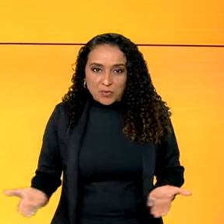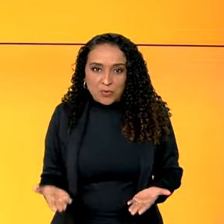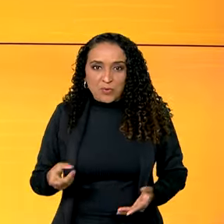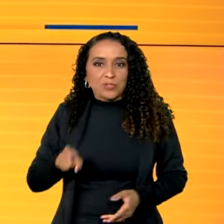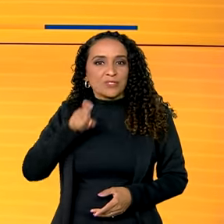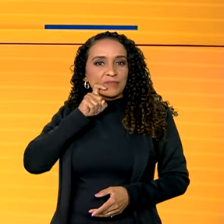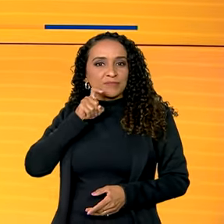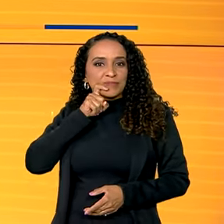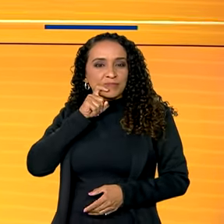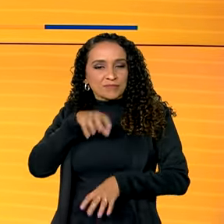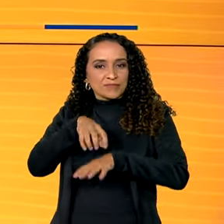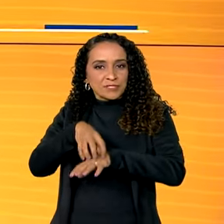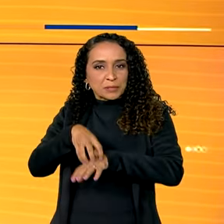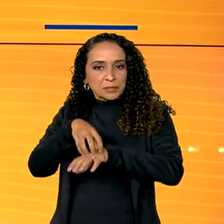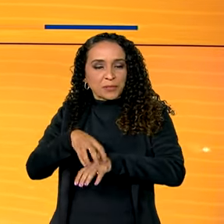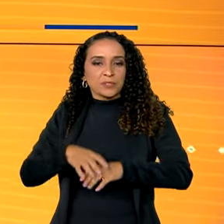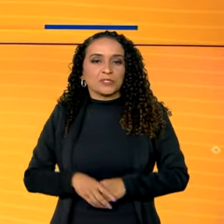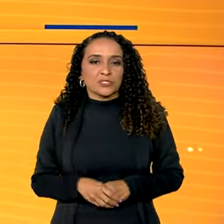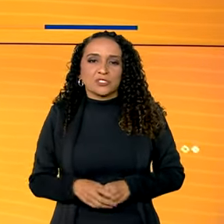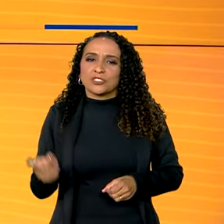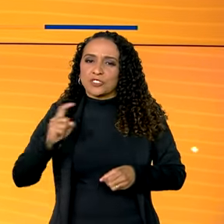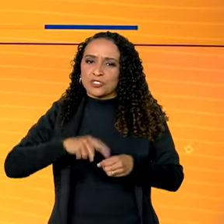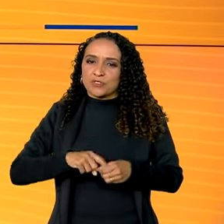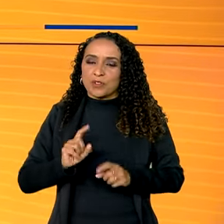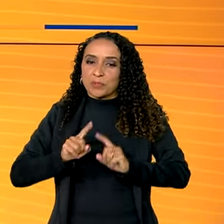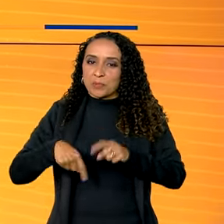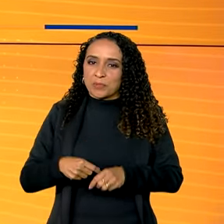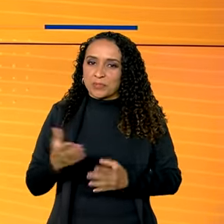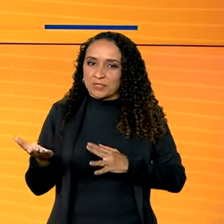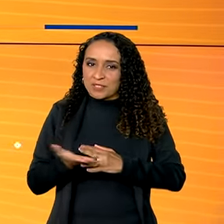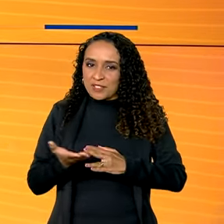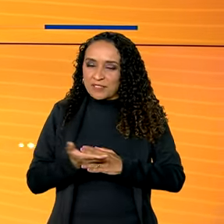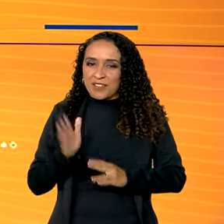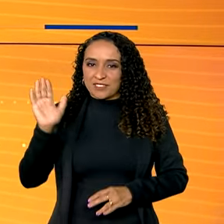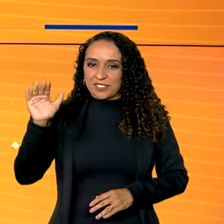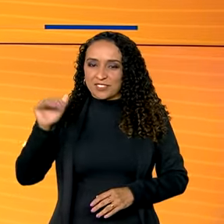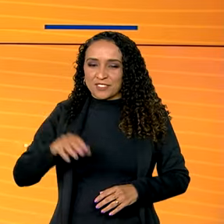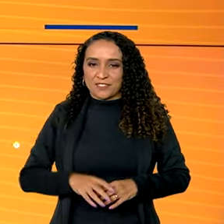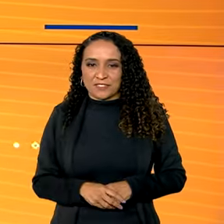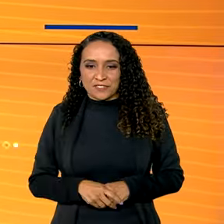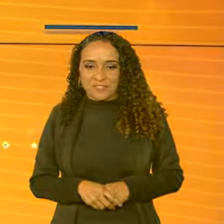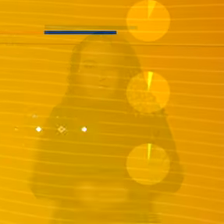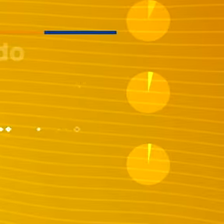Renan Filho dos Transportes. A gente volta depois do intervalo. Até já!